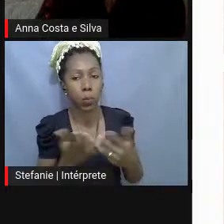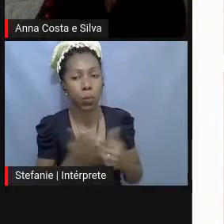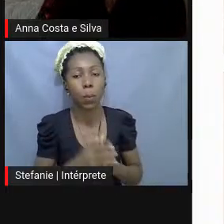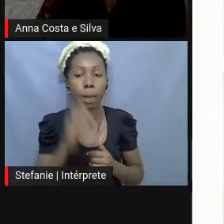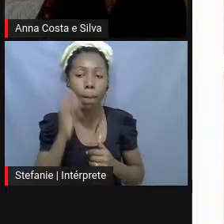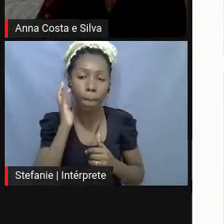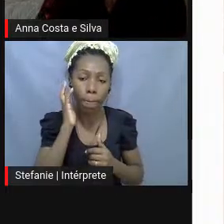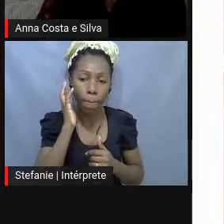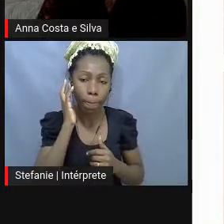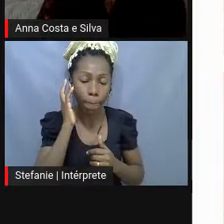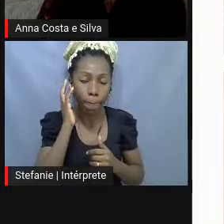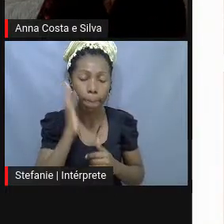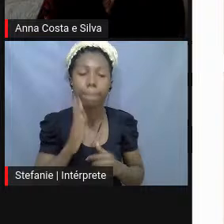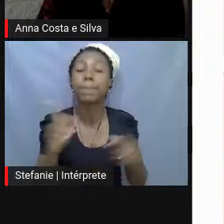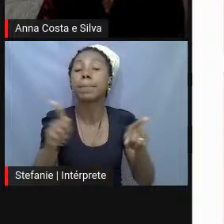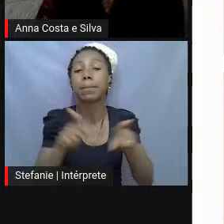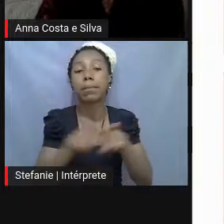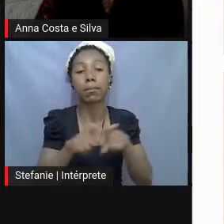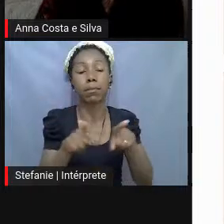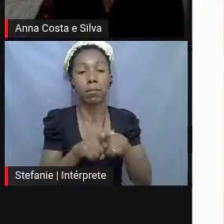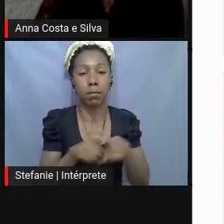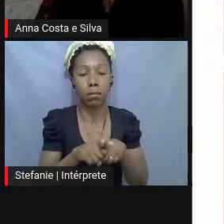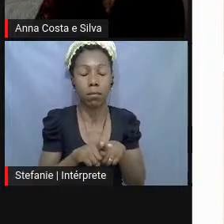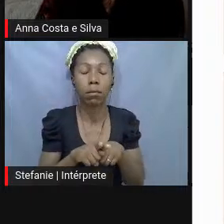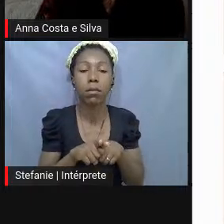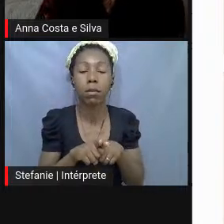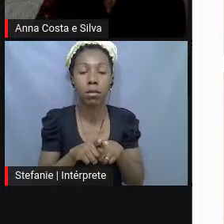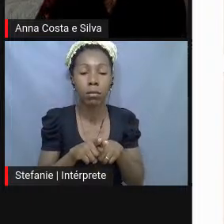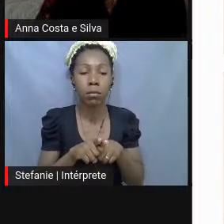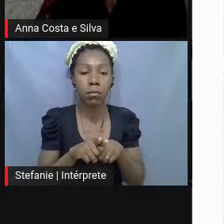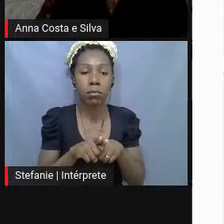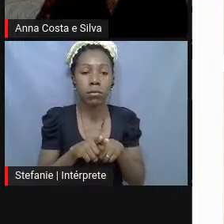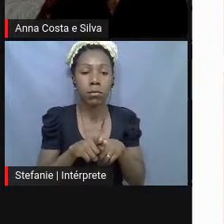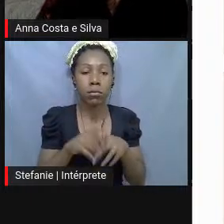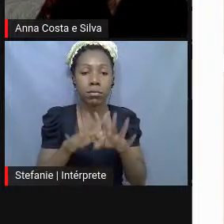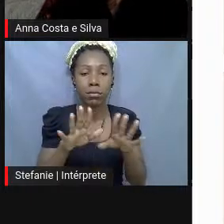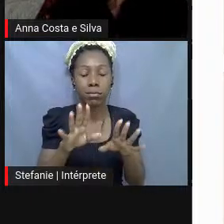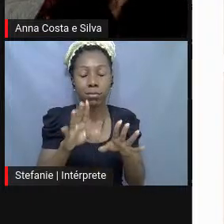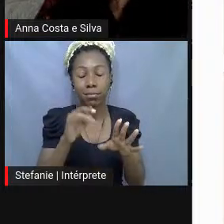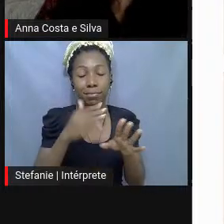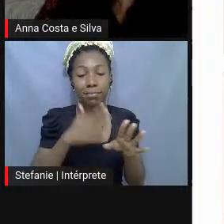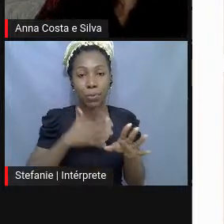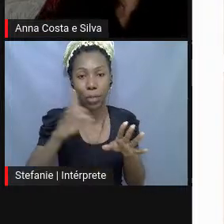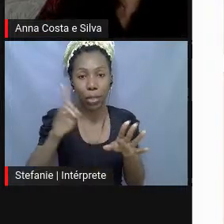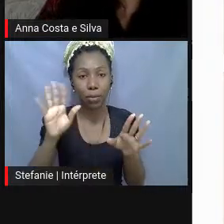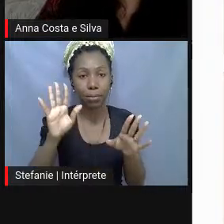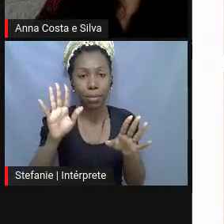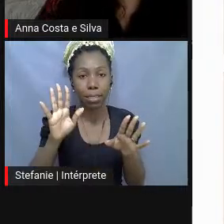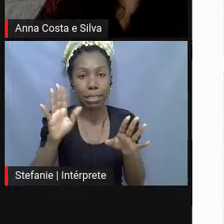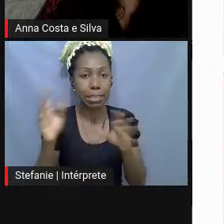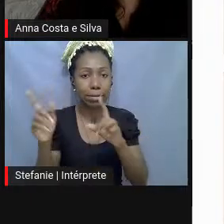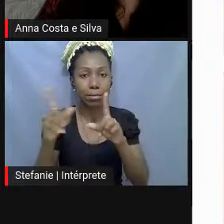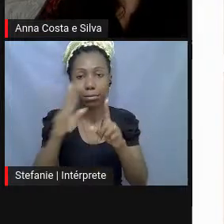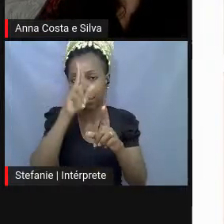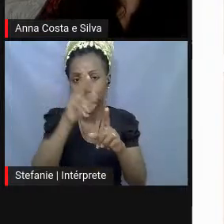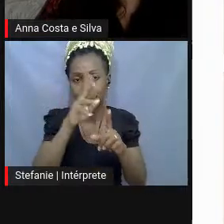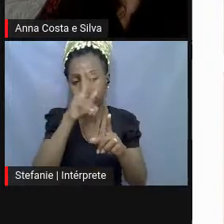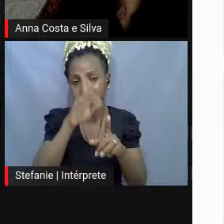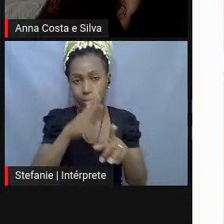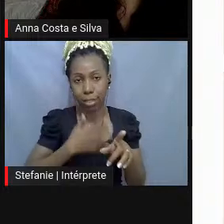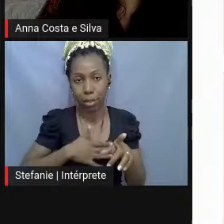É... E além disso... É... Ai, meu Deus. Espera aí. Não. Sai daqui. Calma.